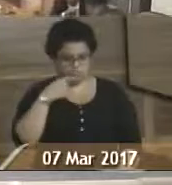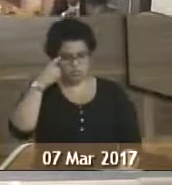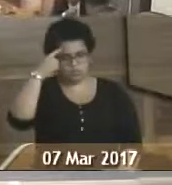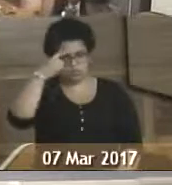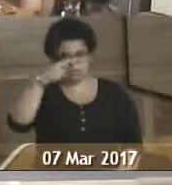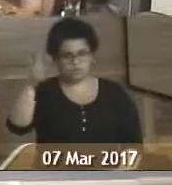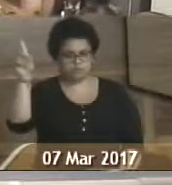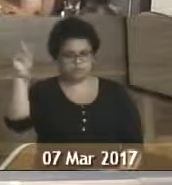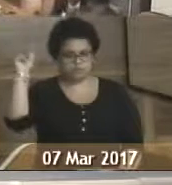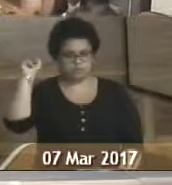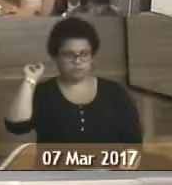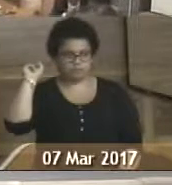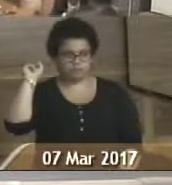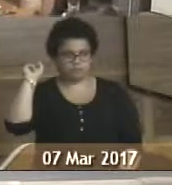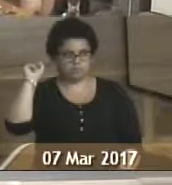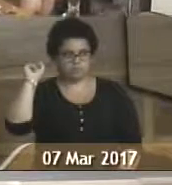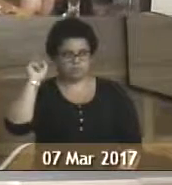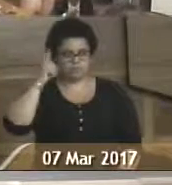passada...